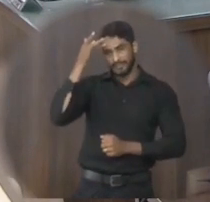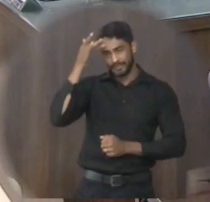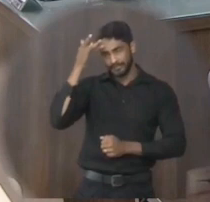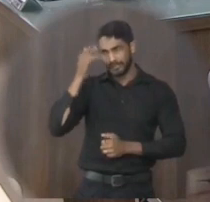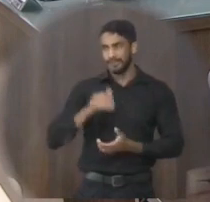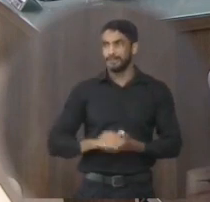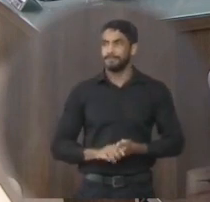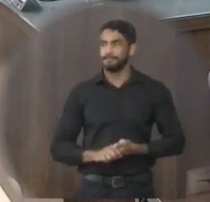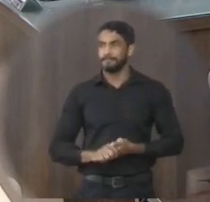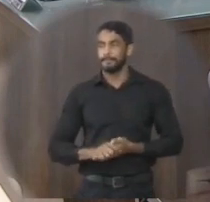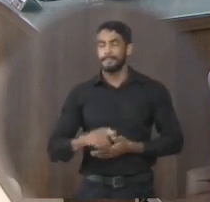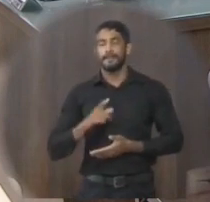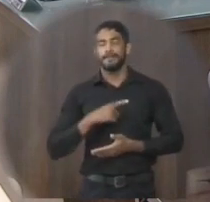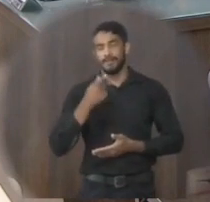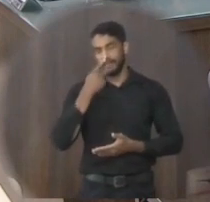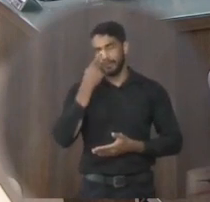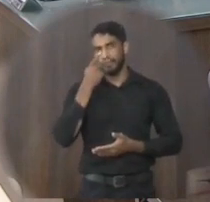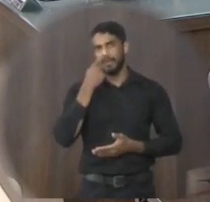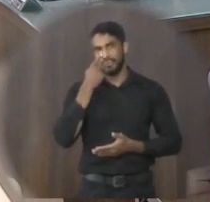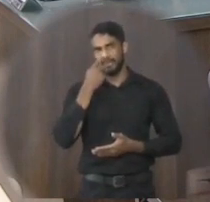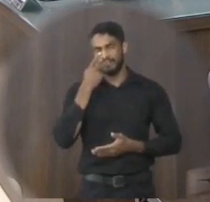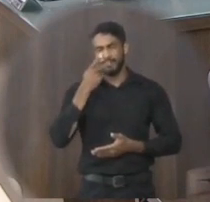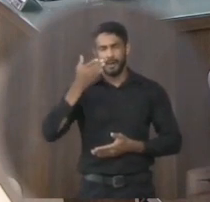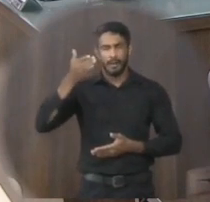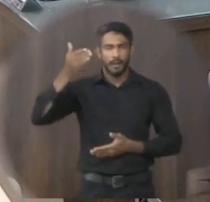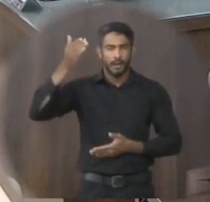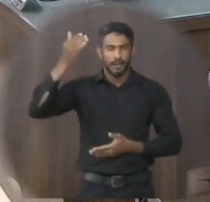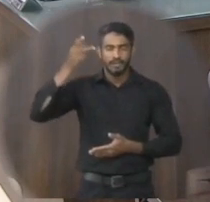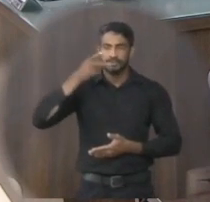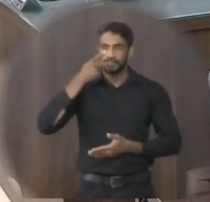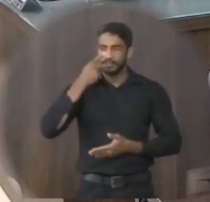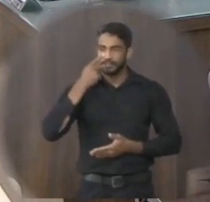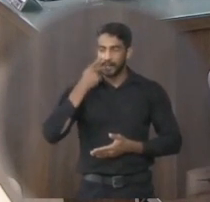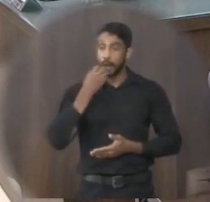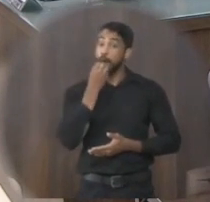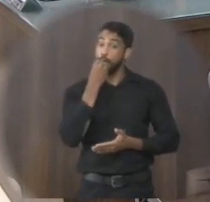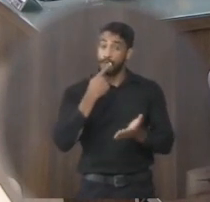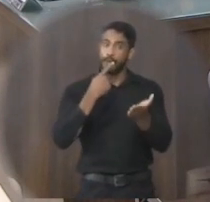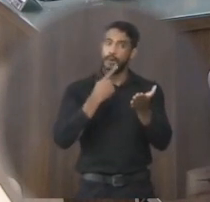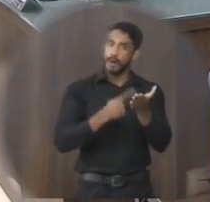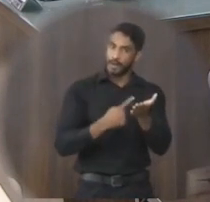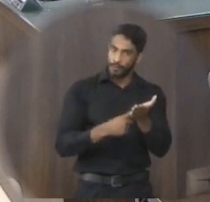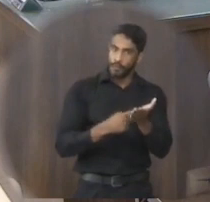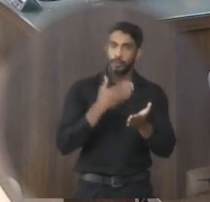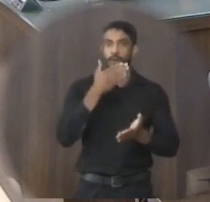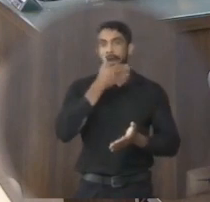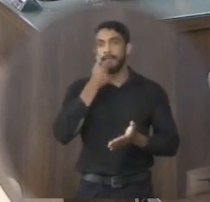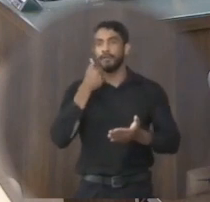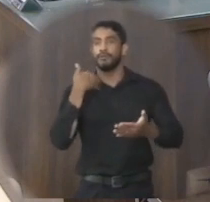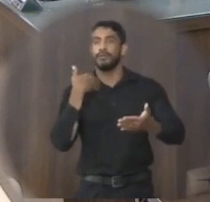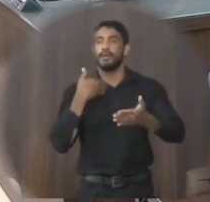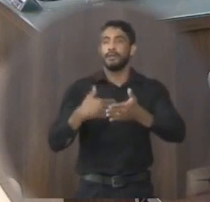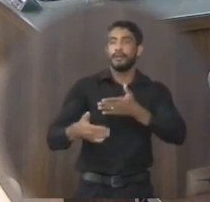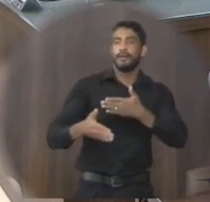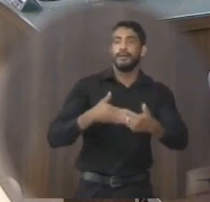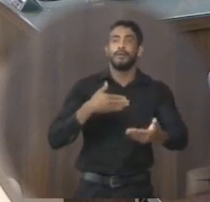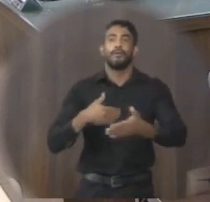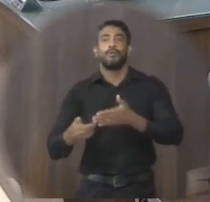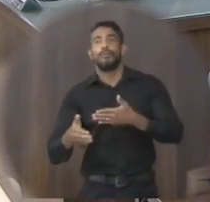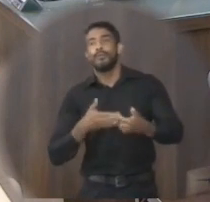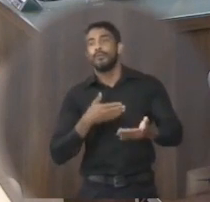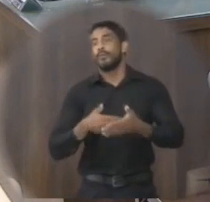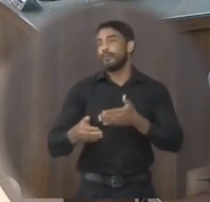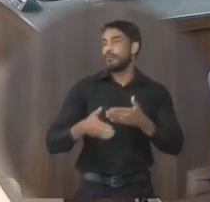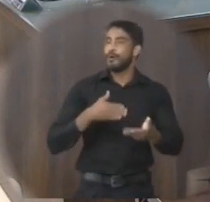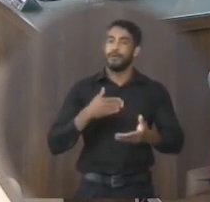Tem um ditado antigo que diz que um bom acordo é melhor do que qualquer sentença